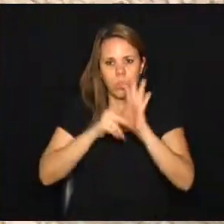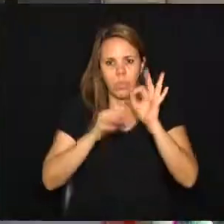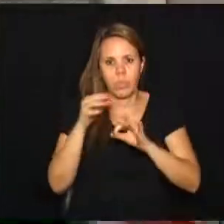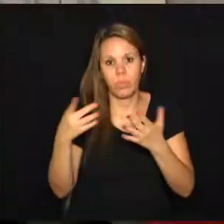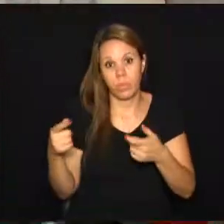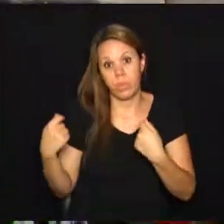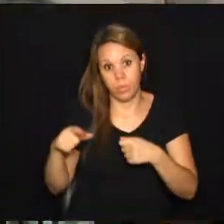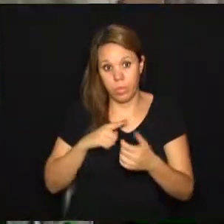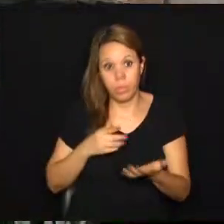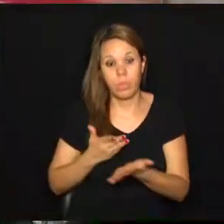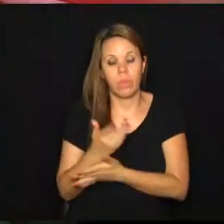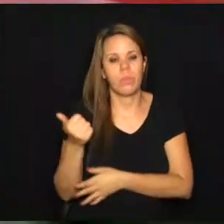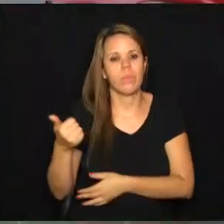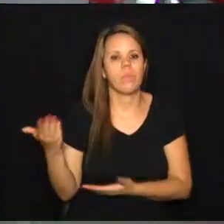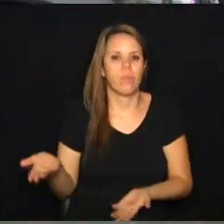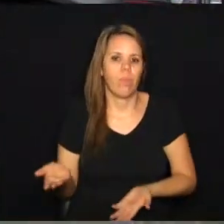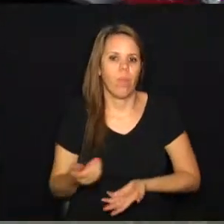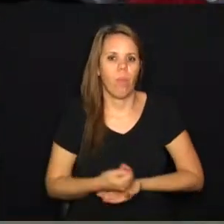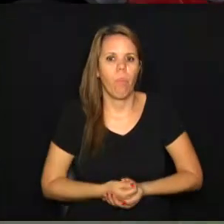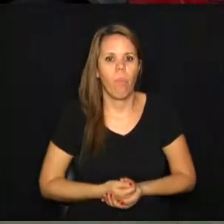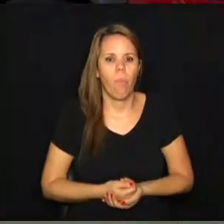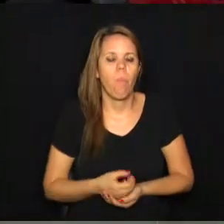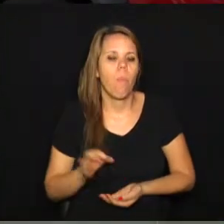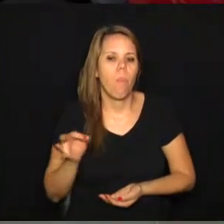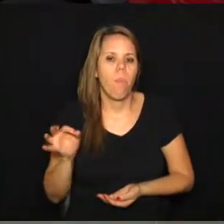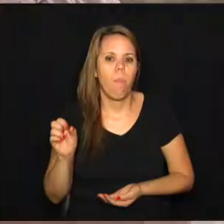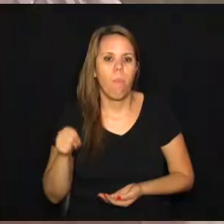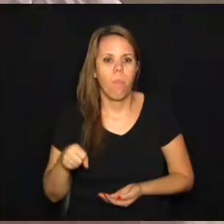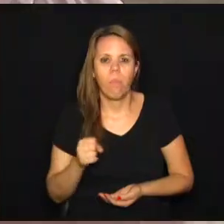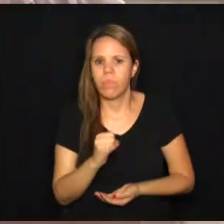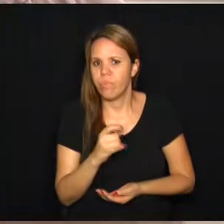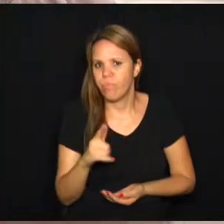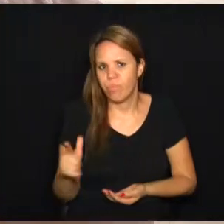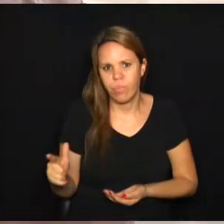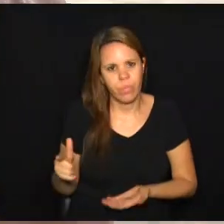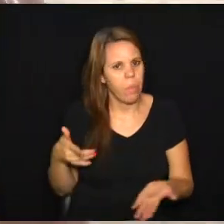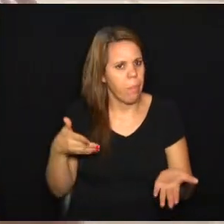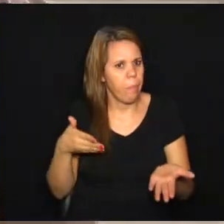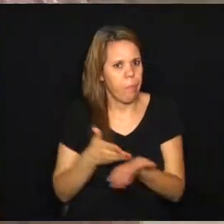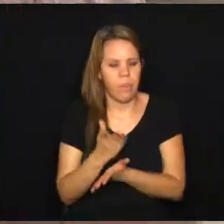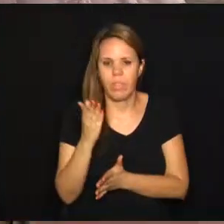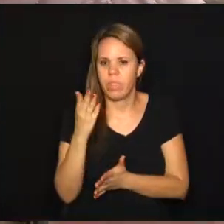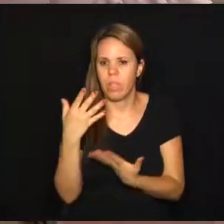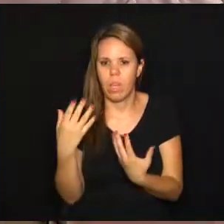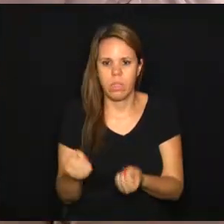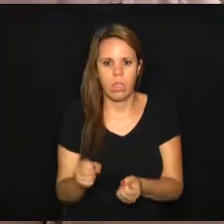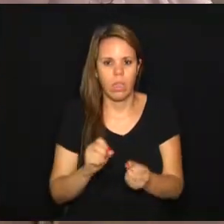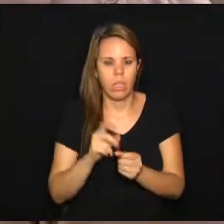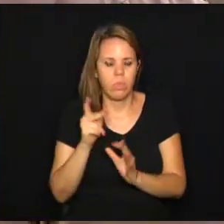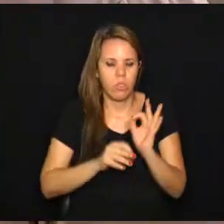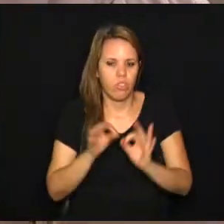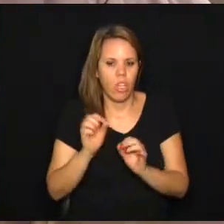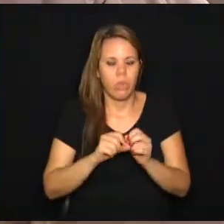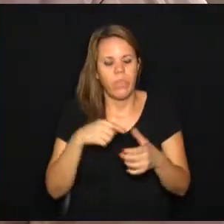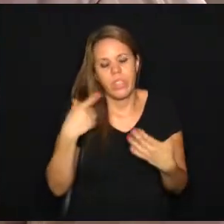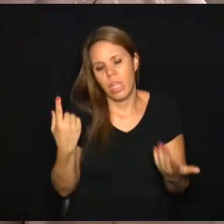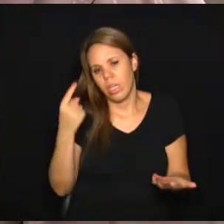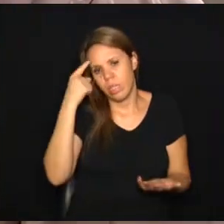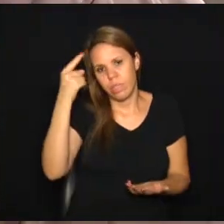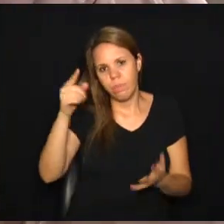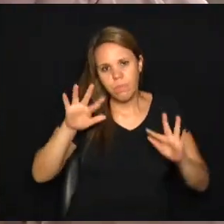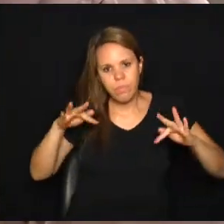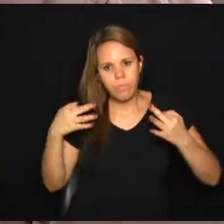Precisa ter aprovação primeiro, né Henrique? Com certeza, sem aprovação não tem como executar o projeto. A ideia da